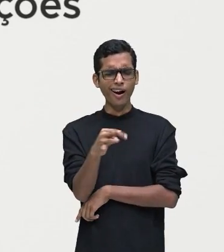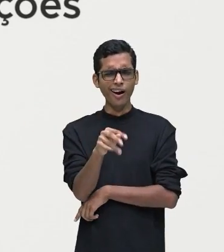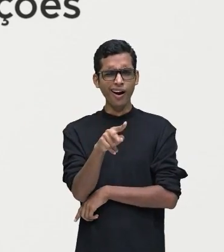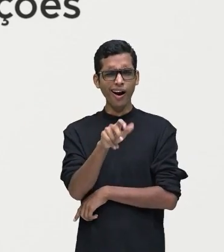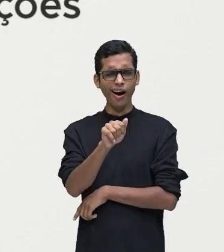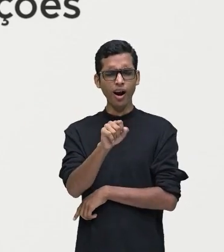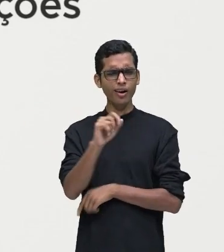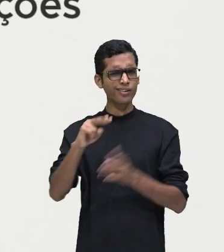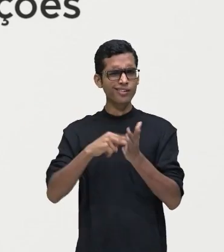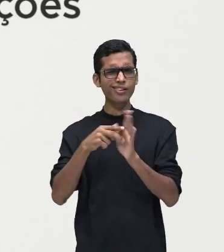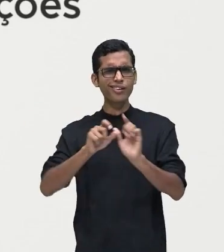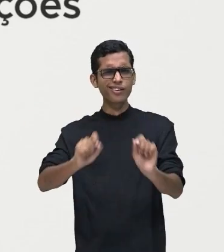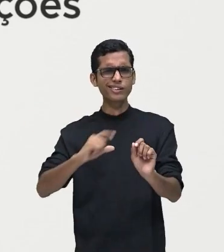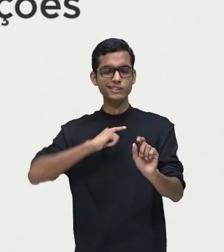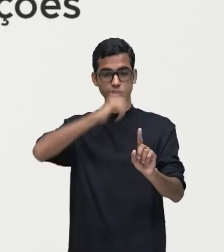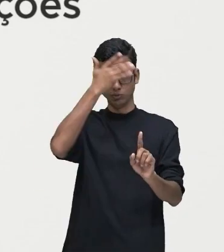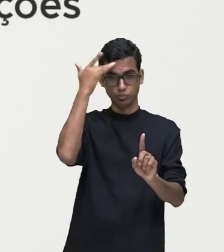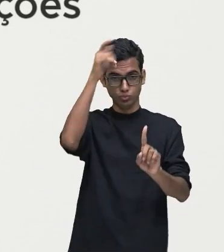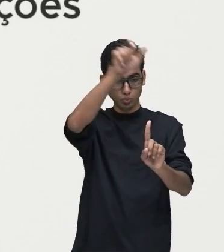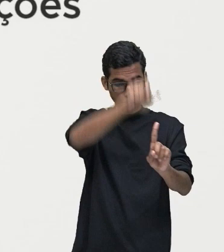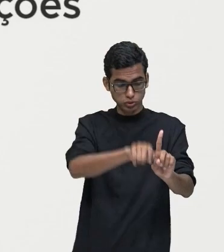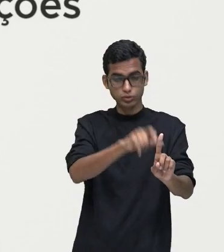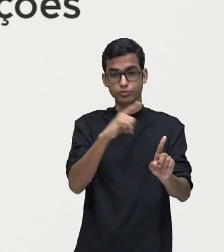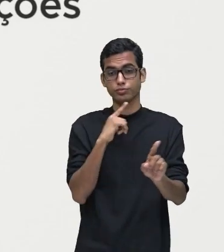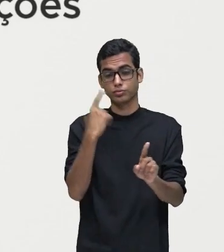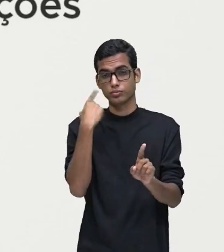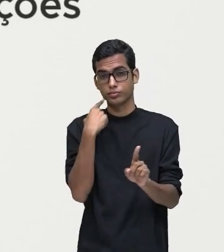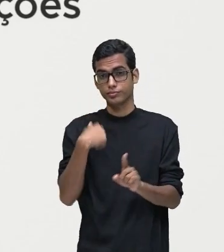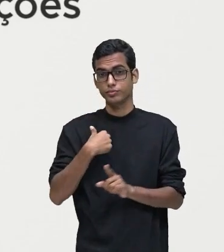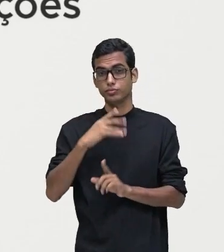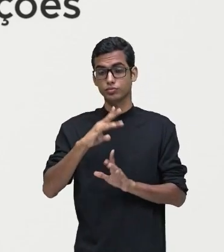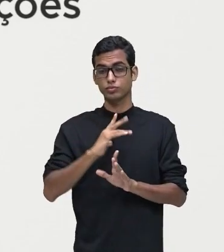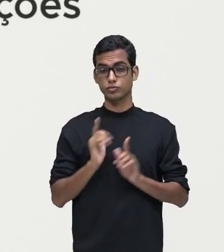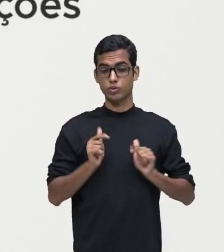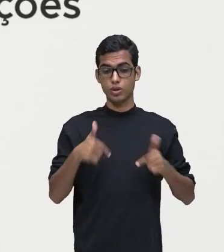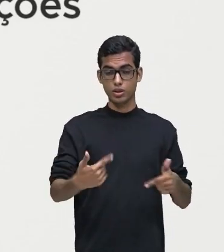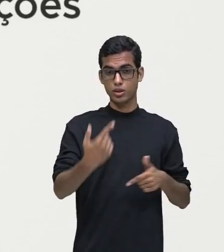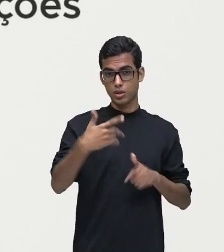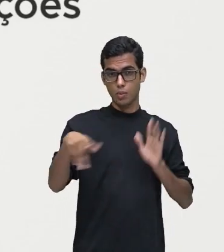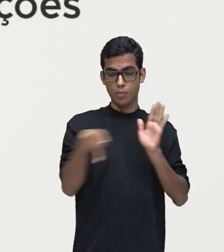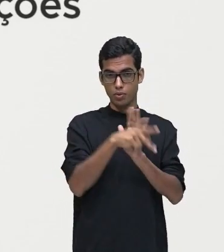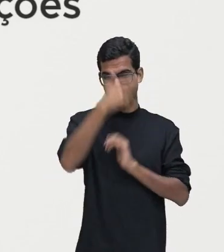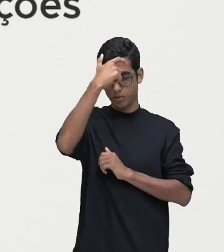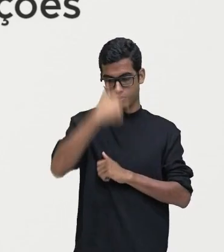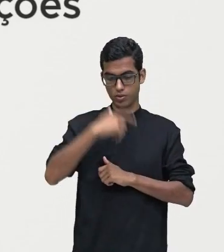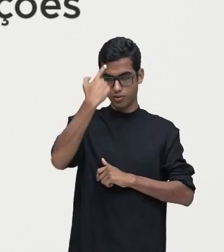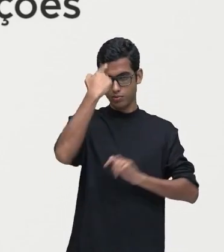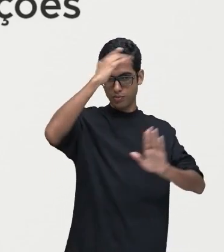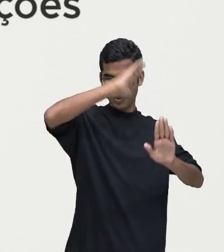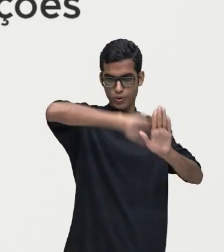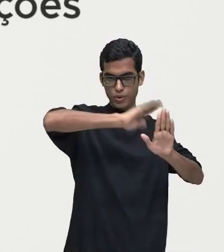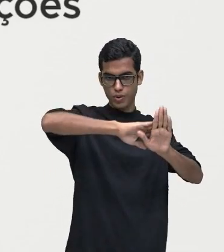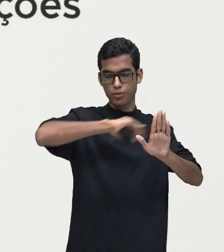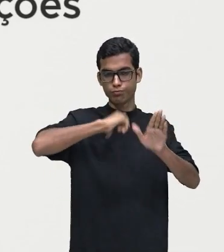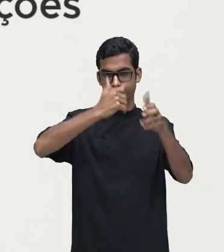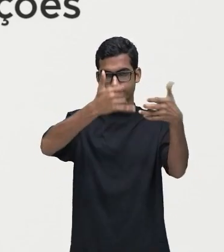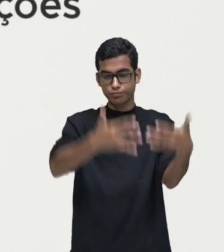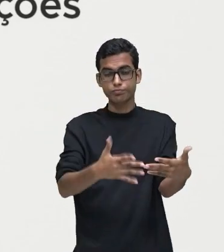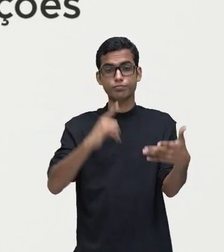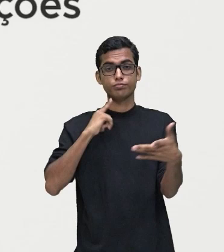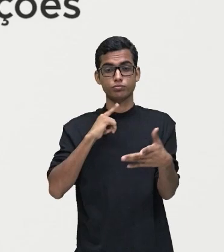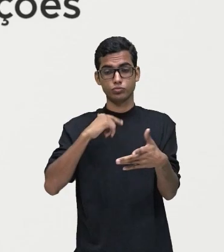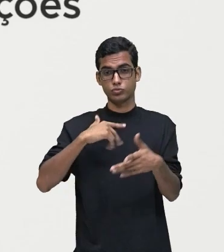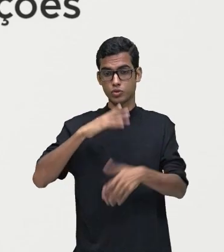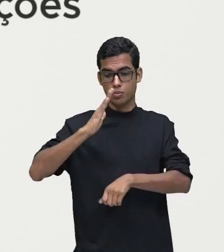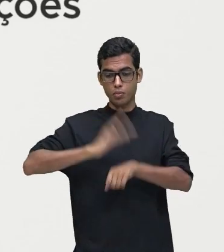olha só, sujeito, certo? Então, perceba que vai ser algo que irá partir do sujeito, da pessoa que descreve. Então, ela vai colocar as